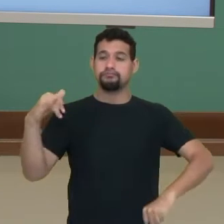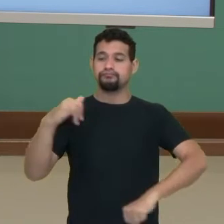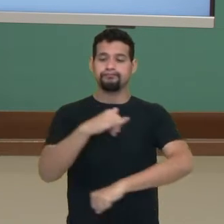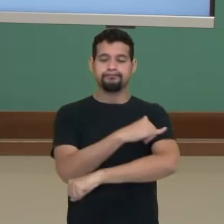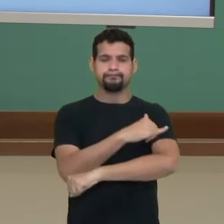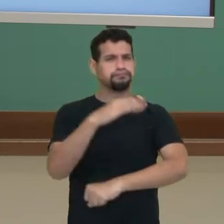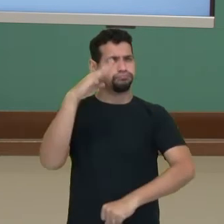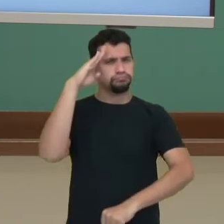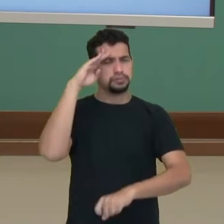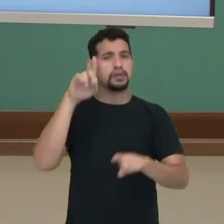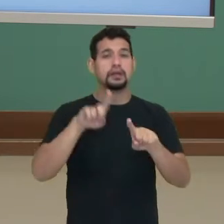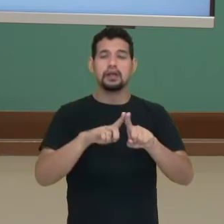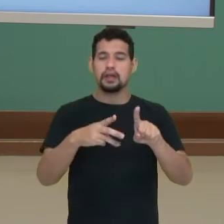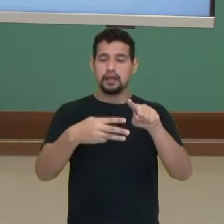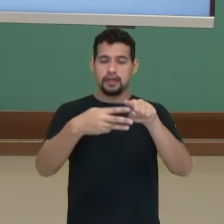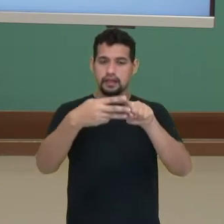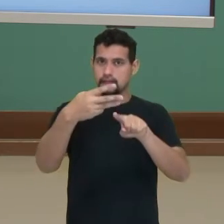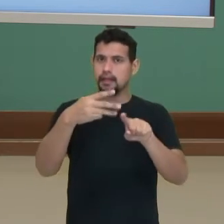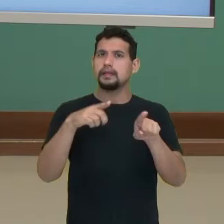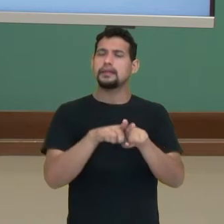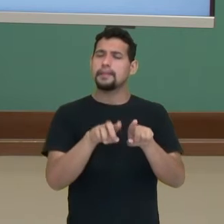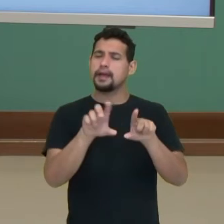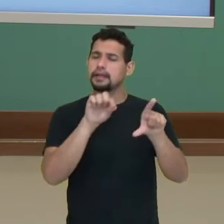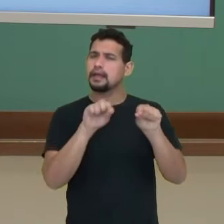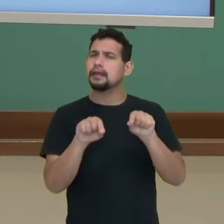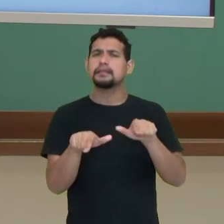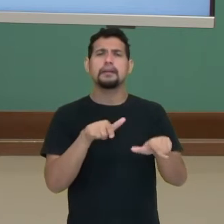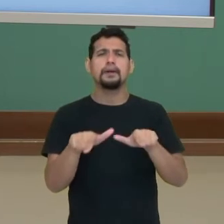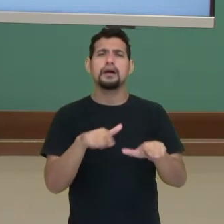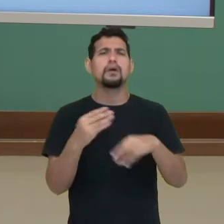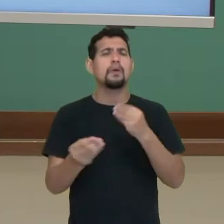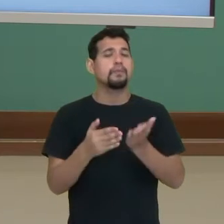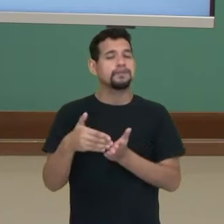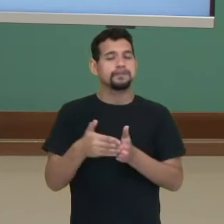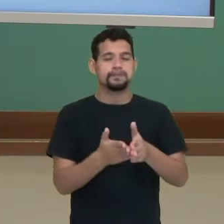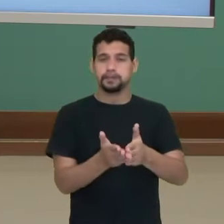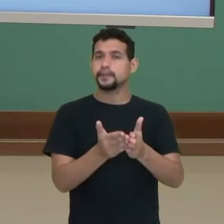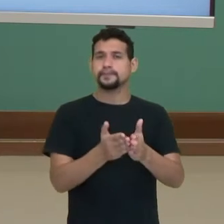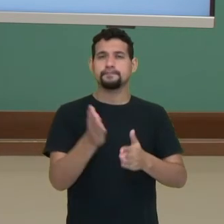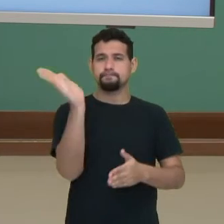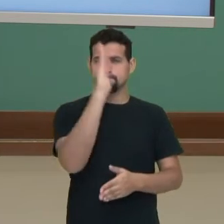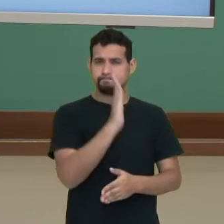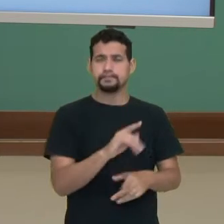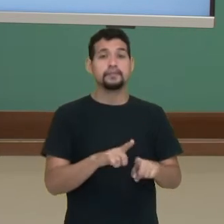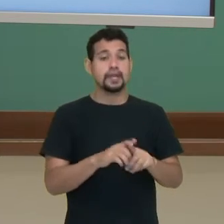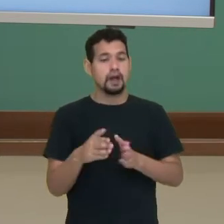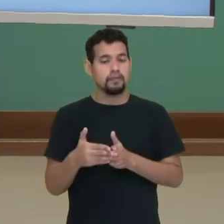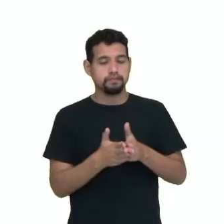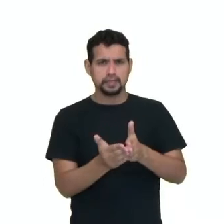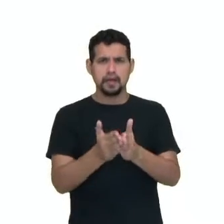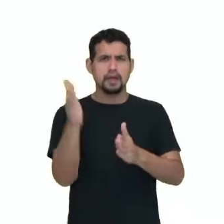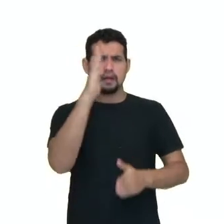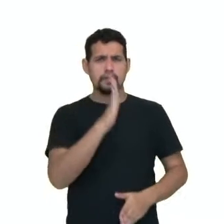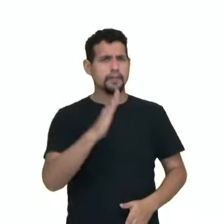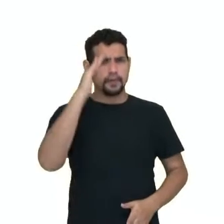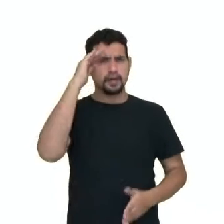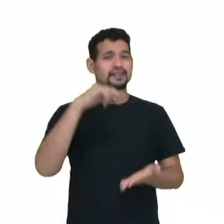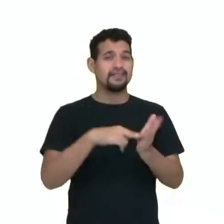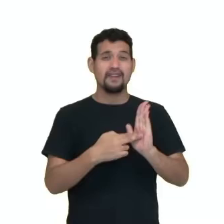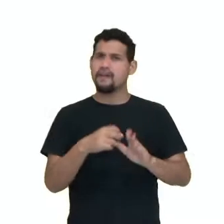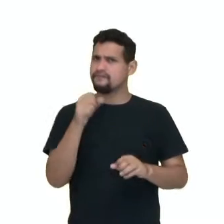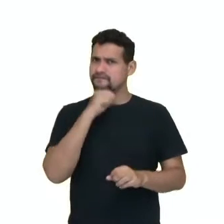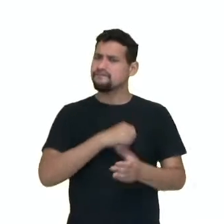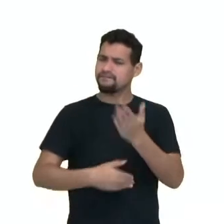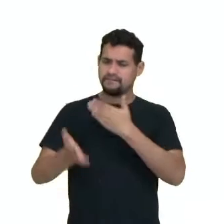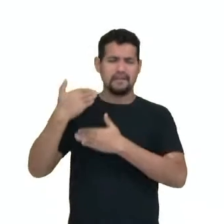Então, quais são as possibilidades profissionais na Marinha do Brasil? A Marinha do Brasil, ela é a mais antiga